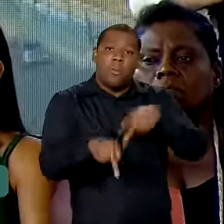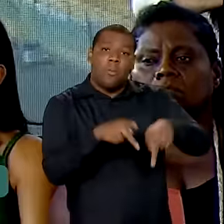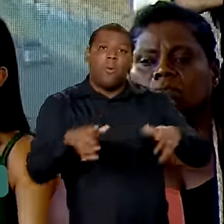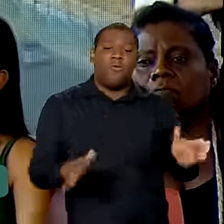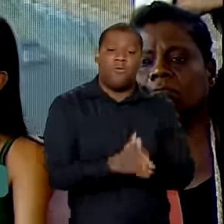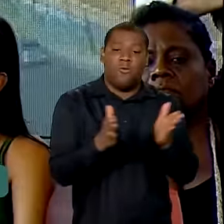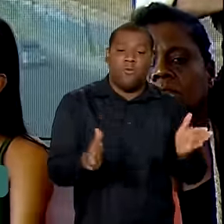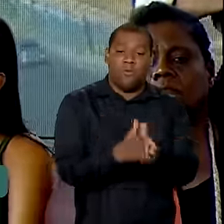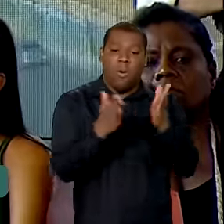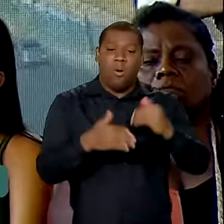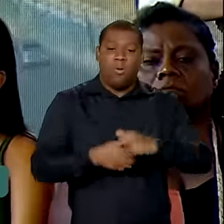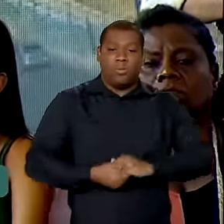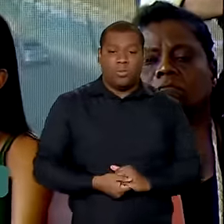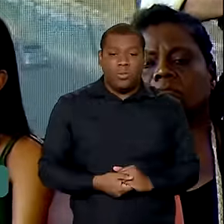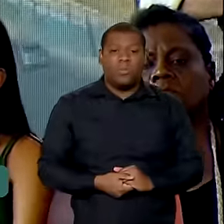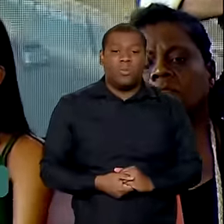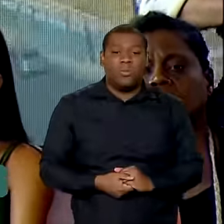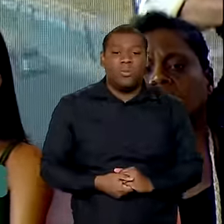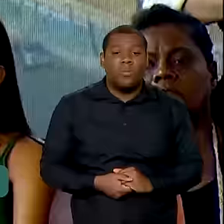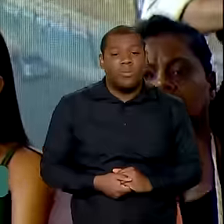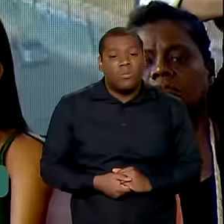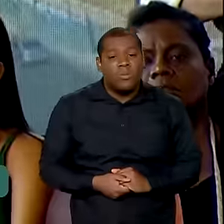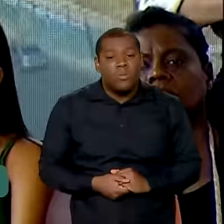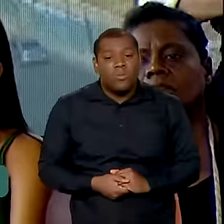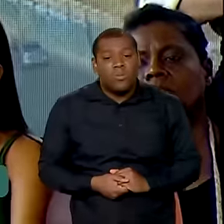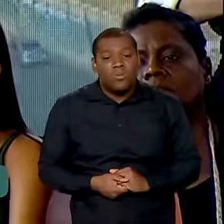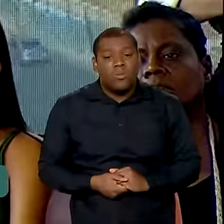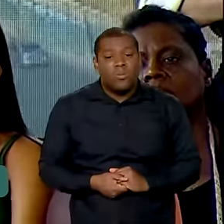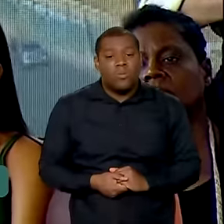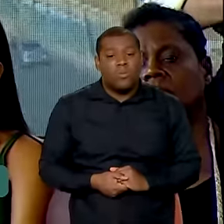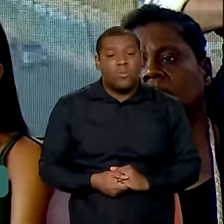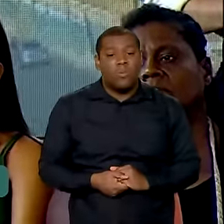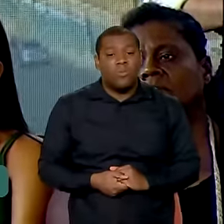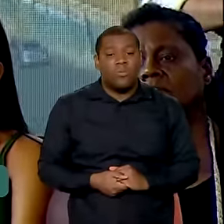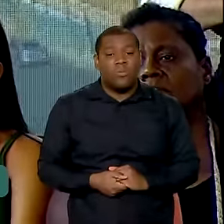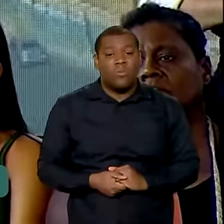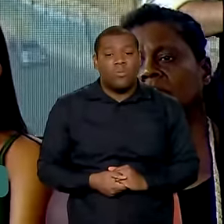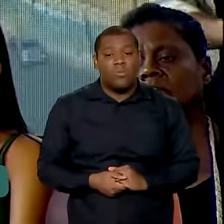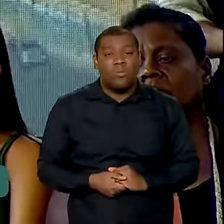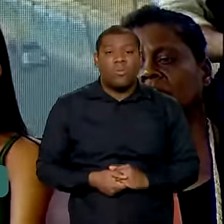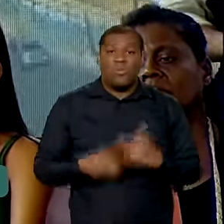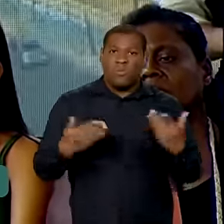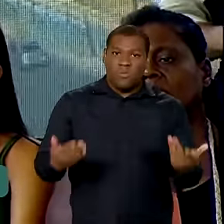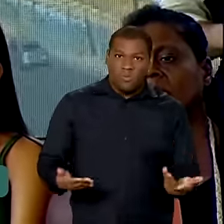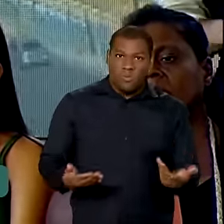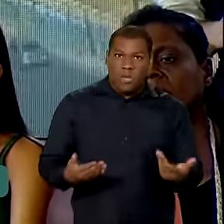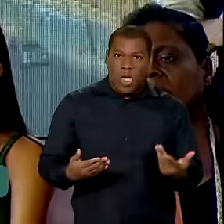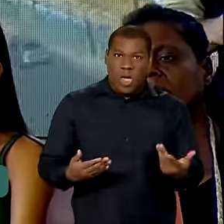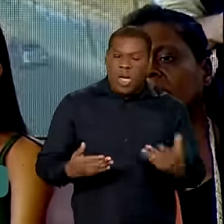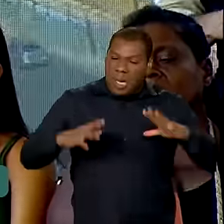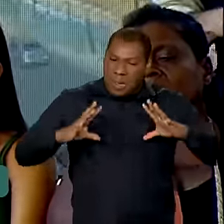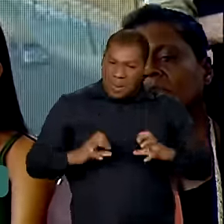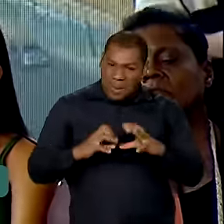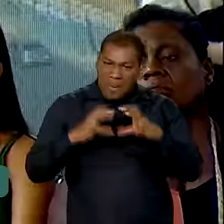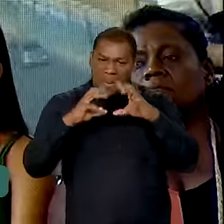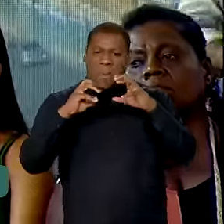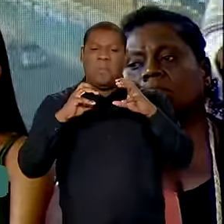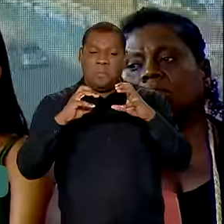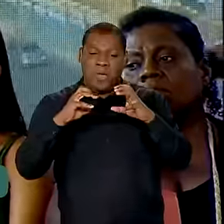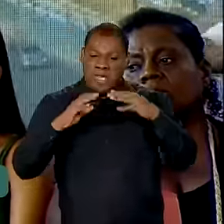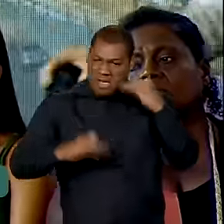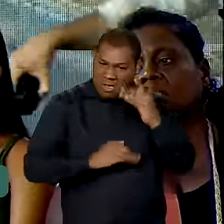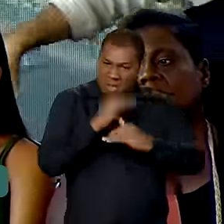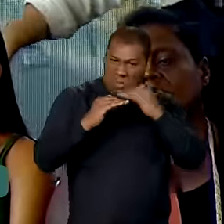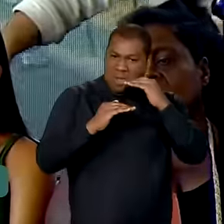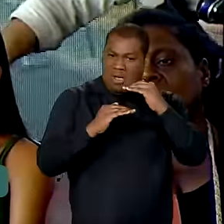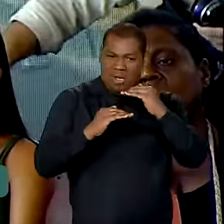ganhe, ganhe. Você já viu construir alguma coisa brigando? Você já viu construir alguma